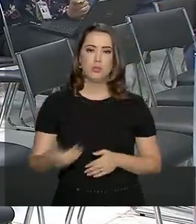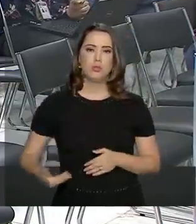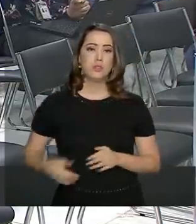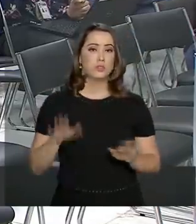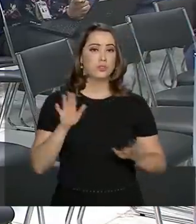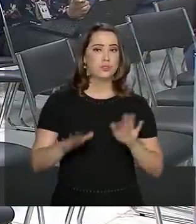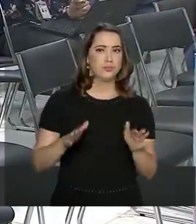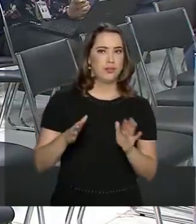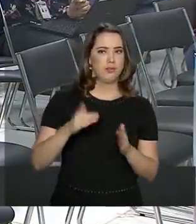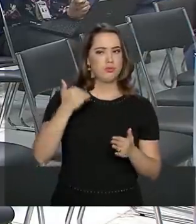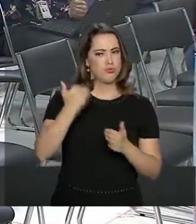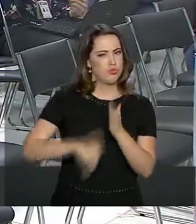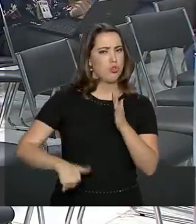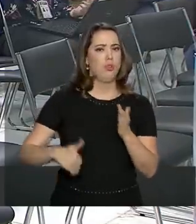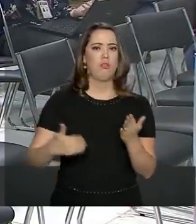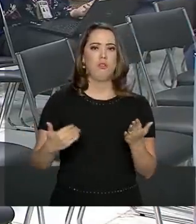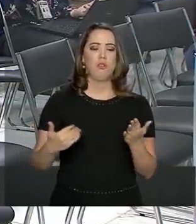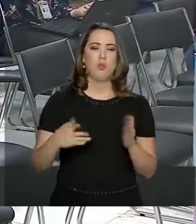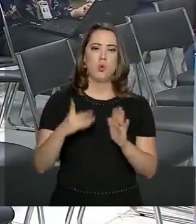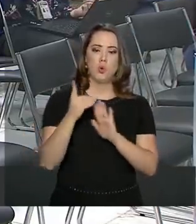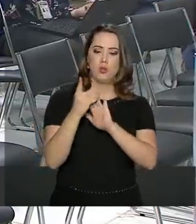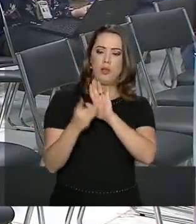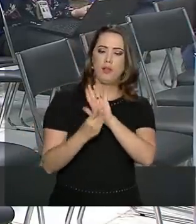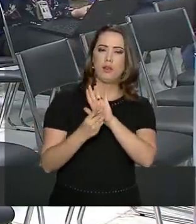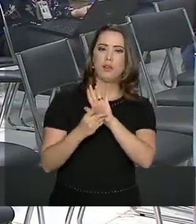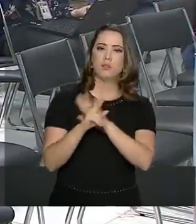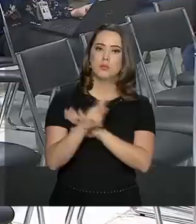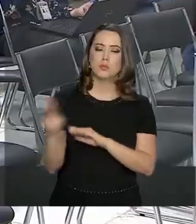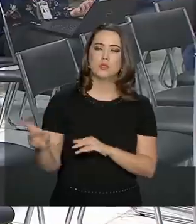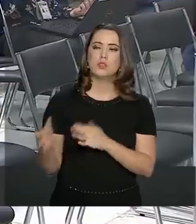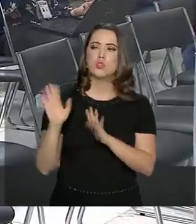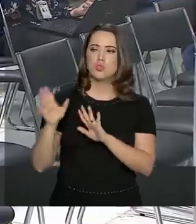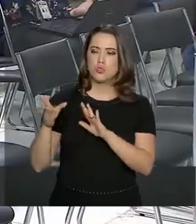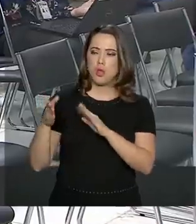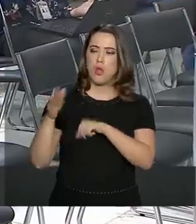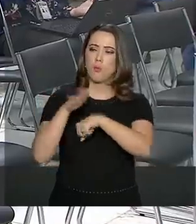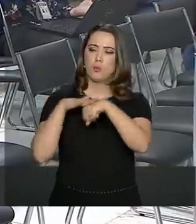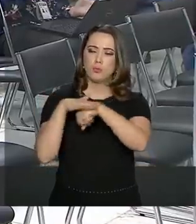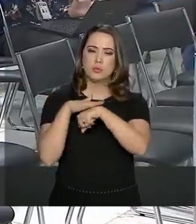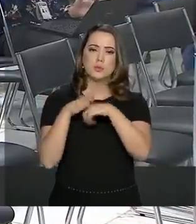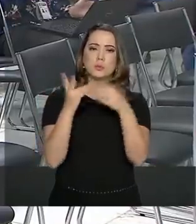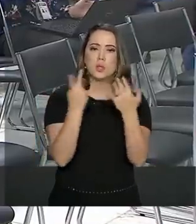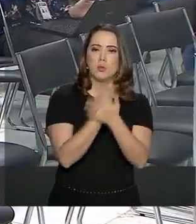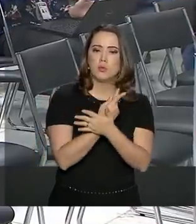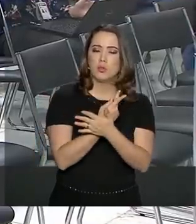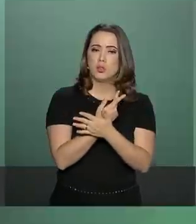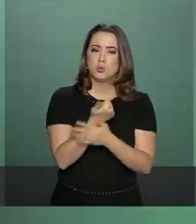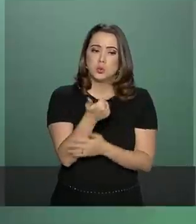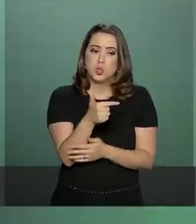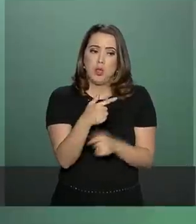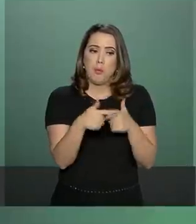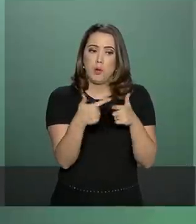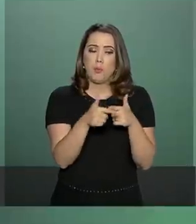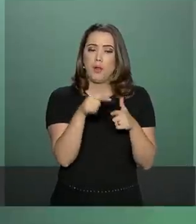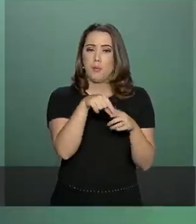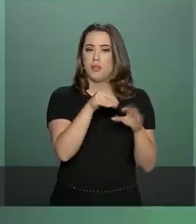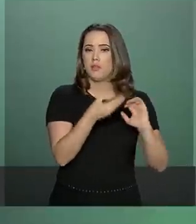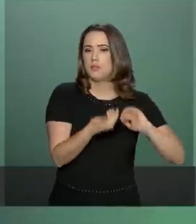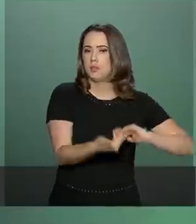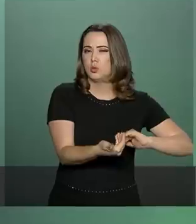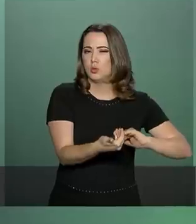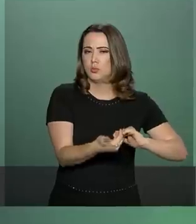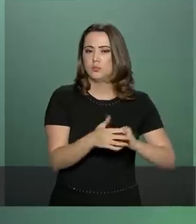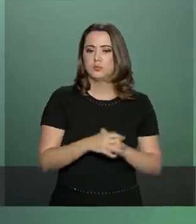derrubar o decreto presidencial. Já tem um diálogo para que isso não ocorra? Isso está sendo discutido, monitorado pelo governo?